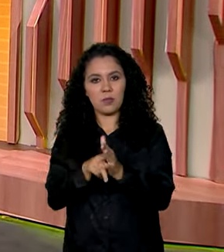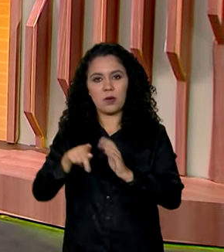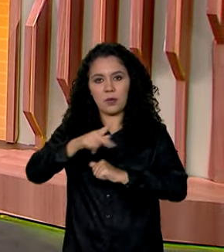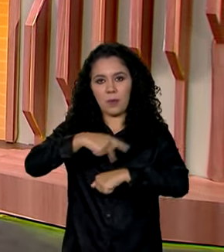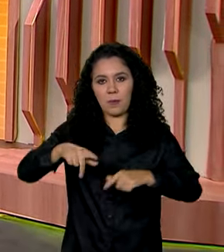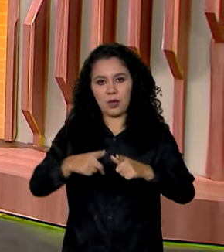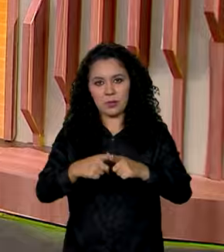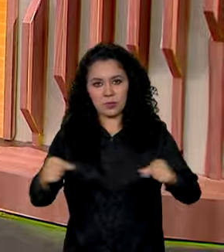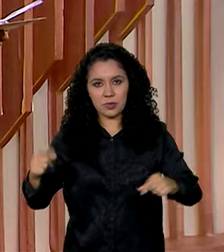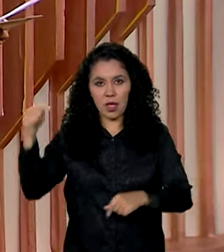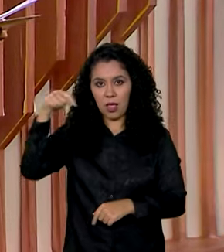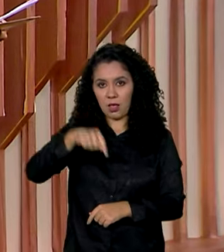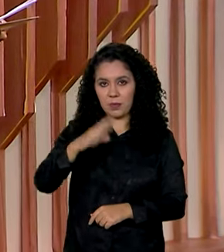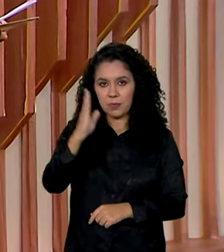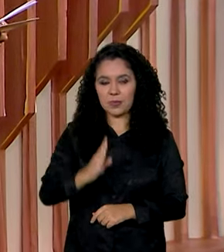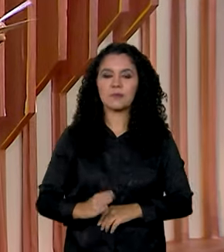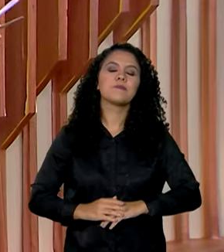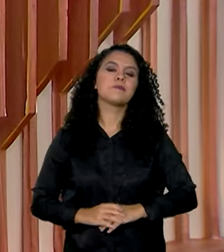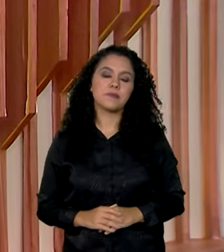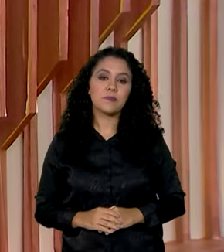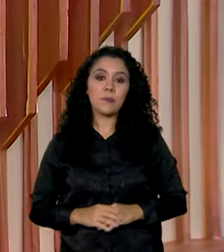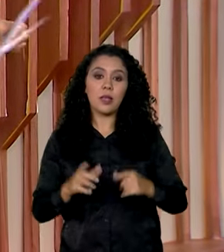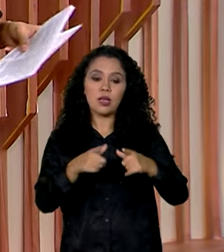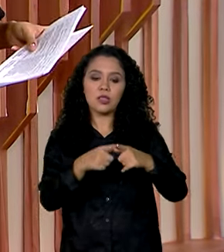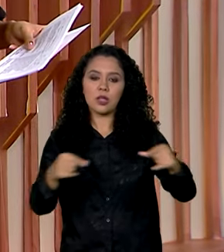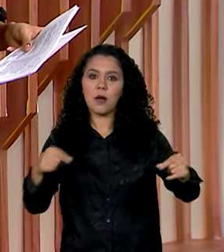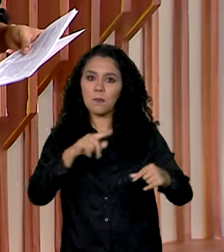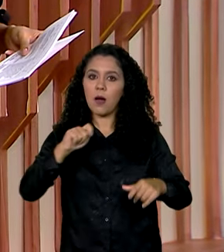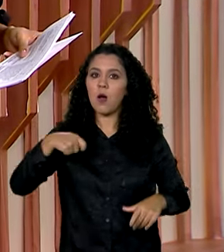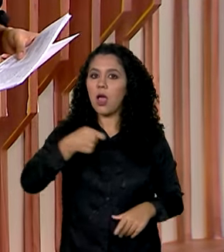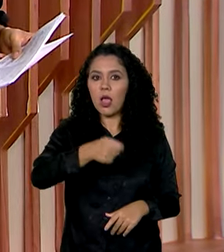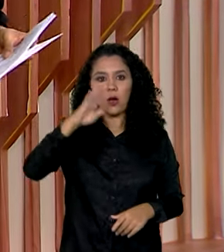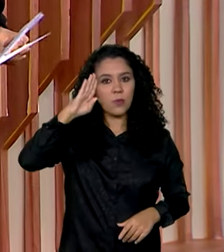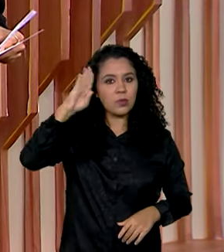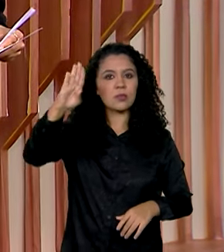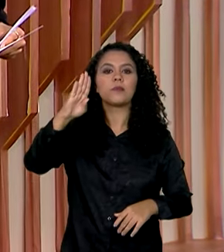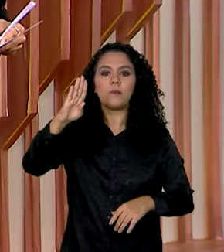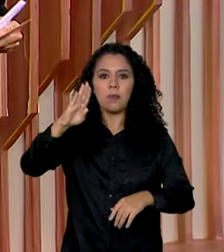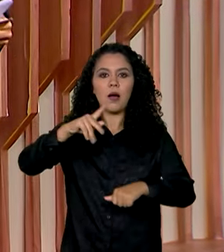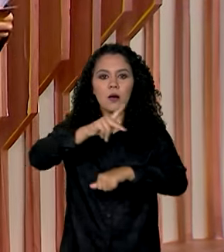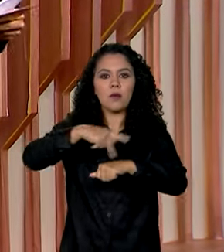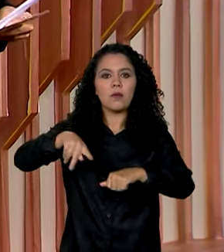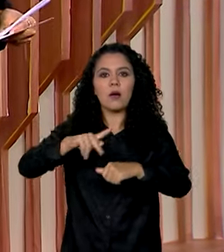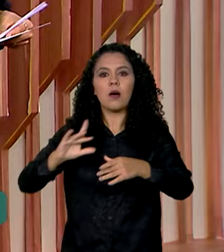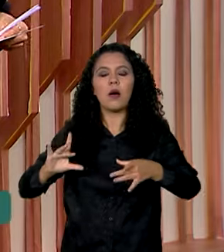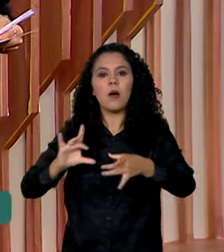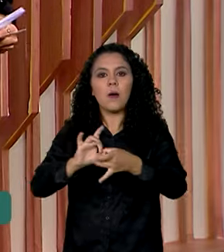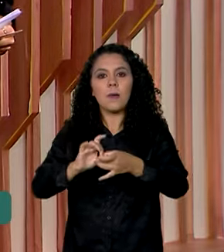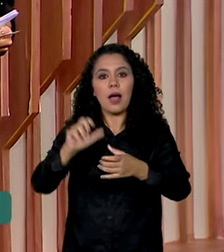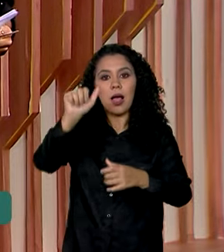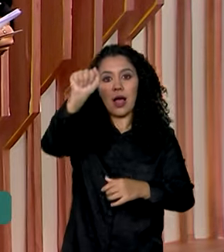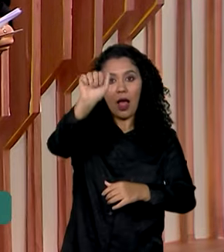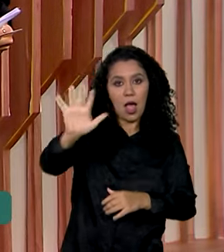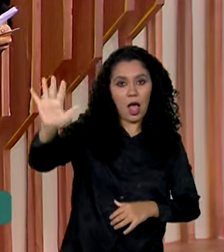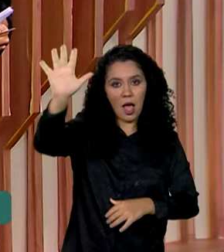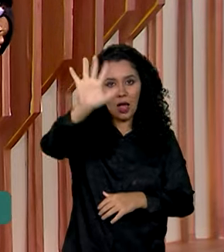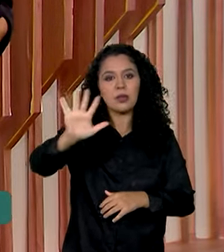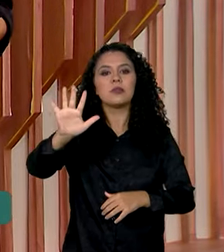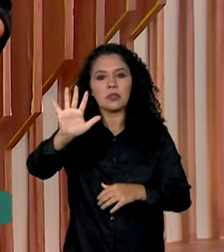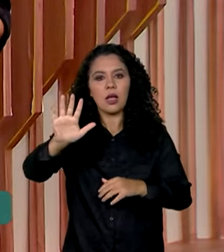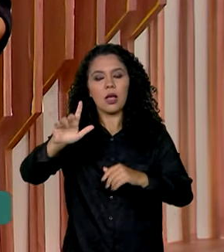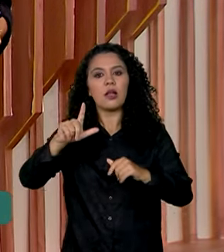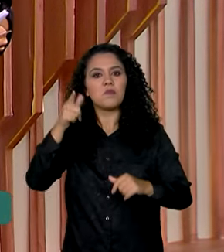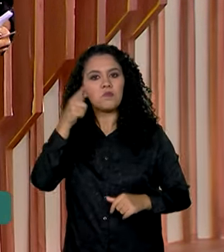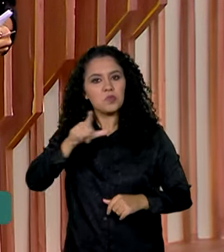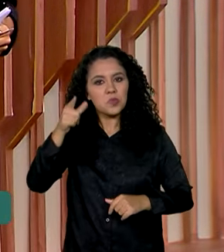Kishida ao Brasil. E o Japão é um dos principais parceiros do Brasil na Ásia. As relações diplomáticas entre os dois países